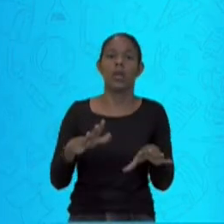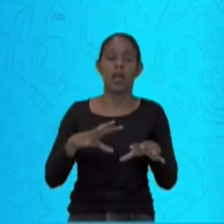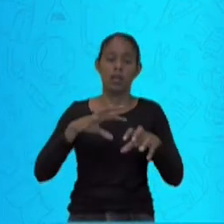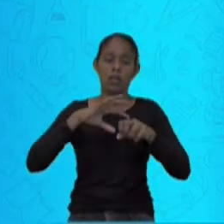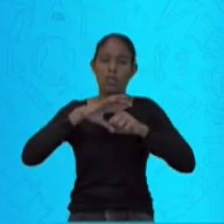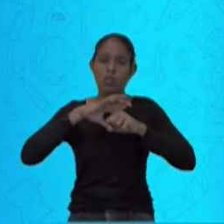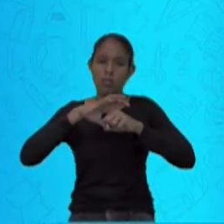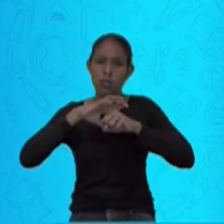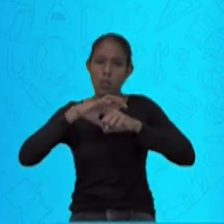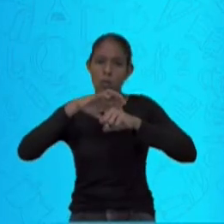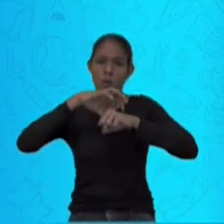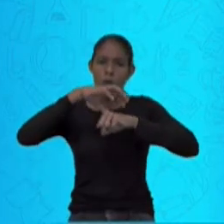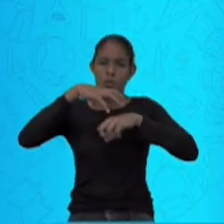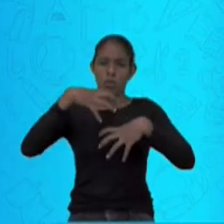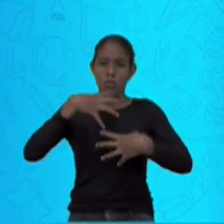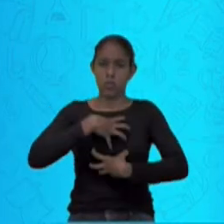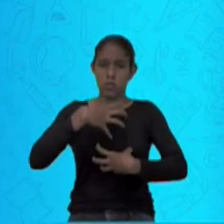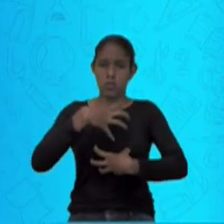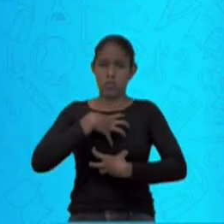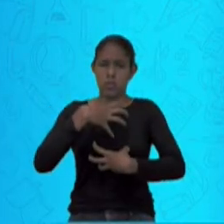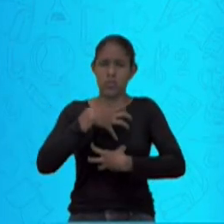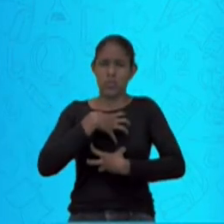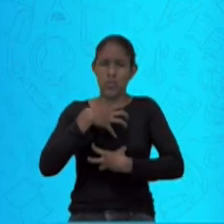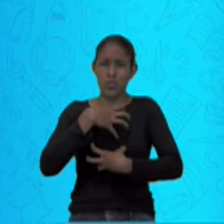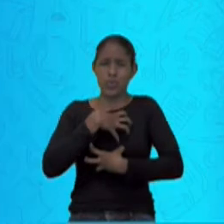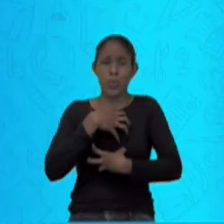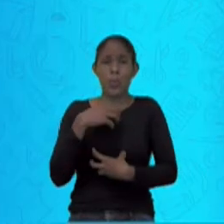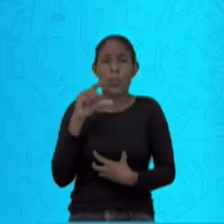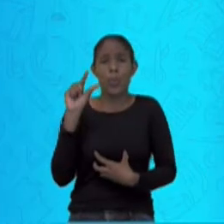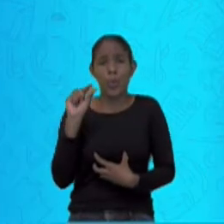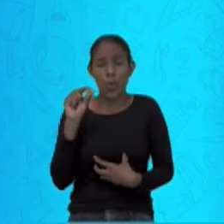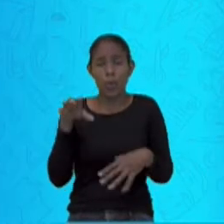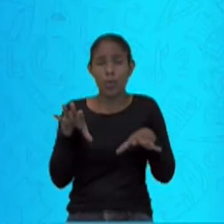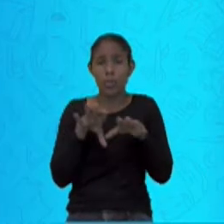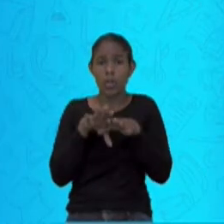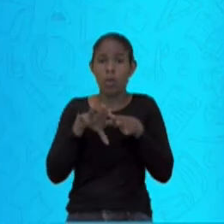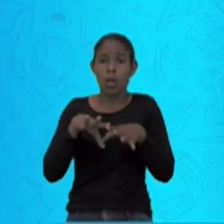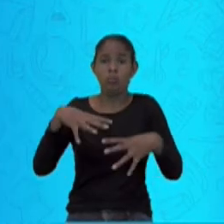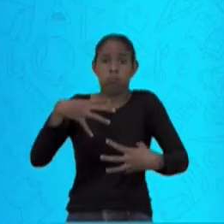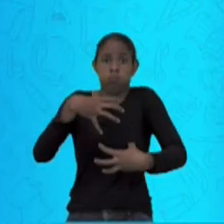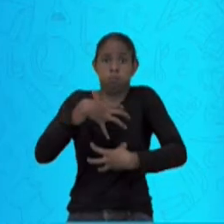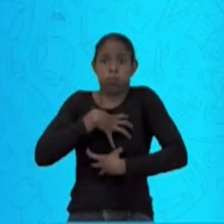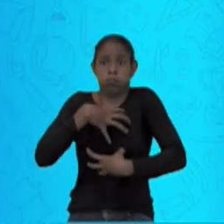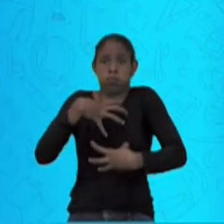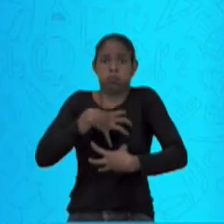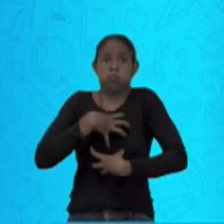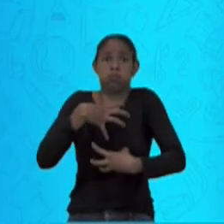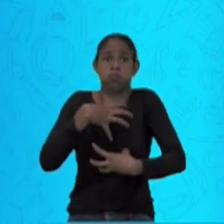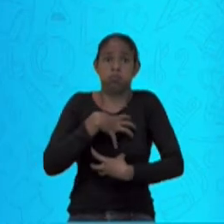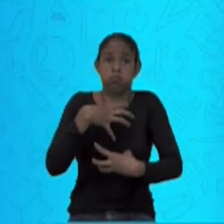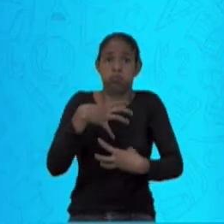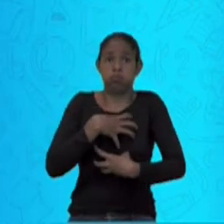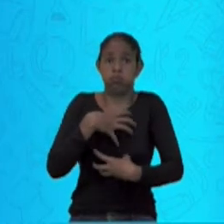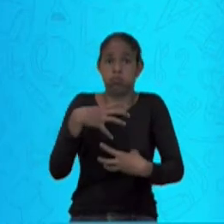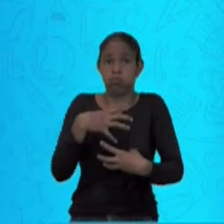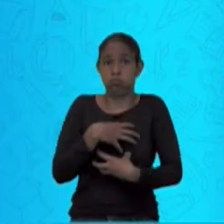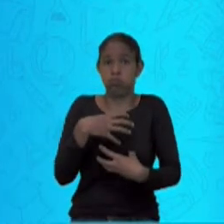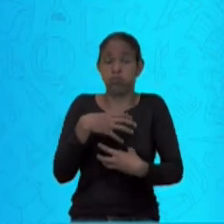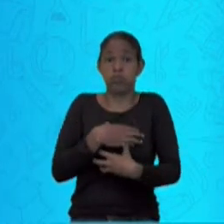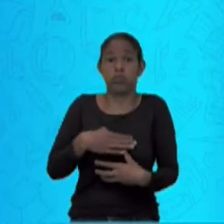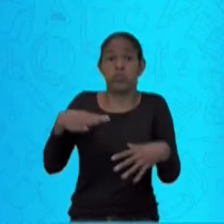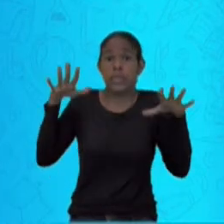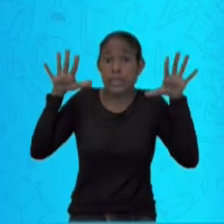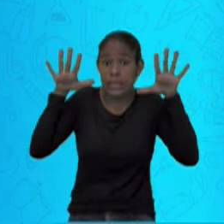diz que pode ser sem sintoma nenhum. Aqui ele já diz que pode ser com poucos sintomas. Até quadros graves de